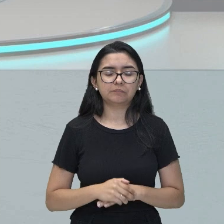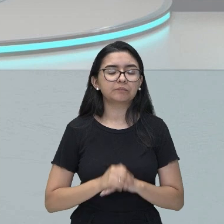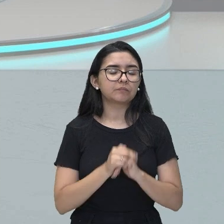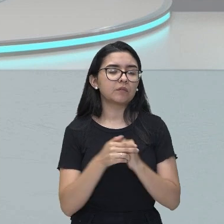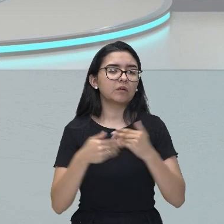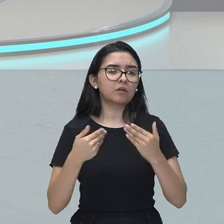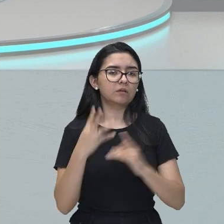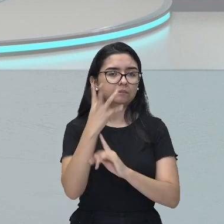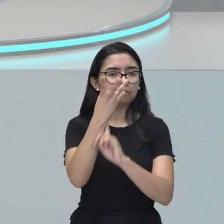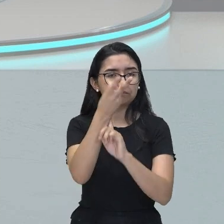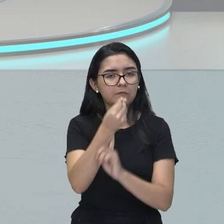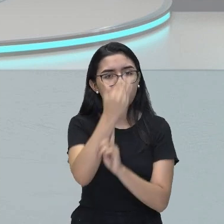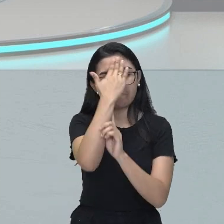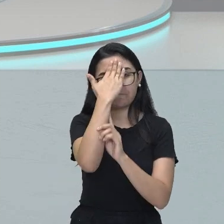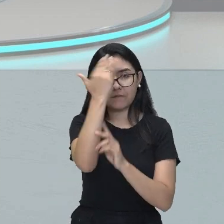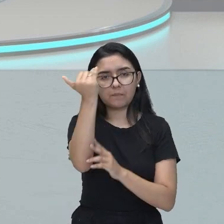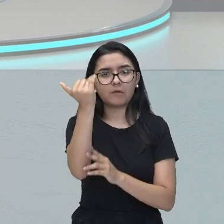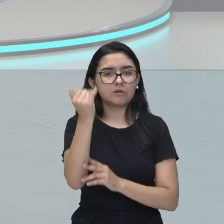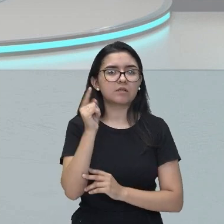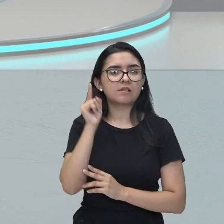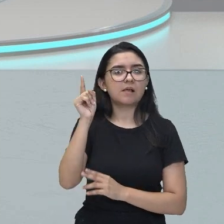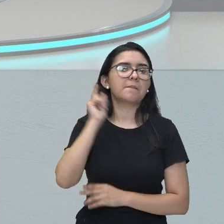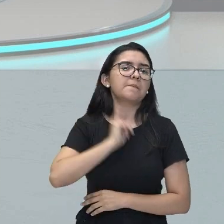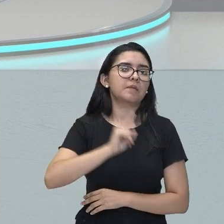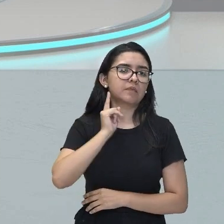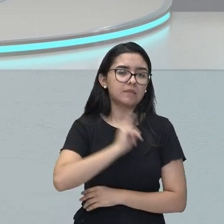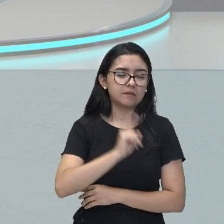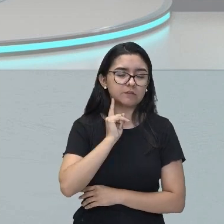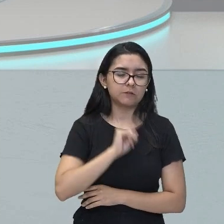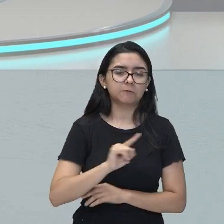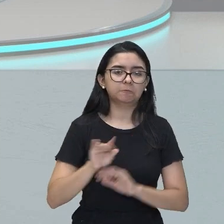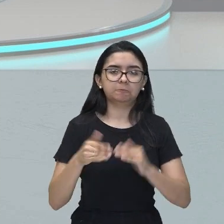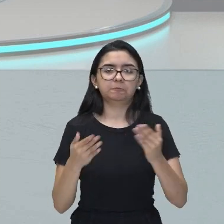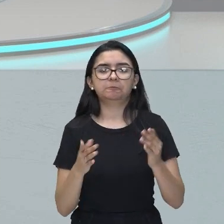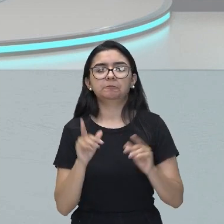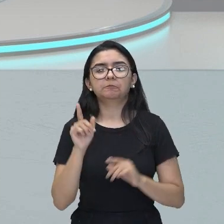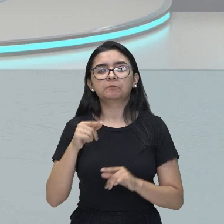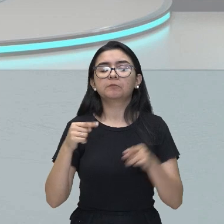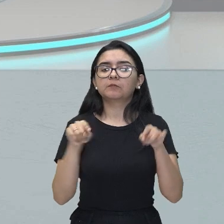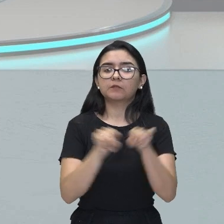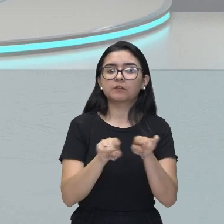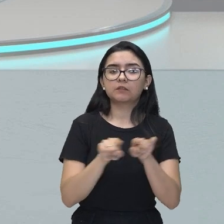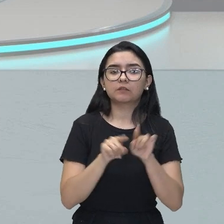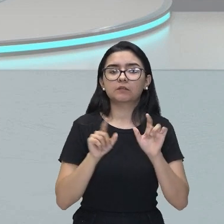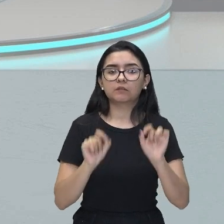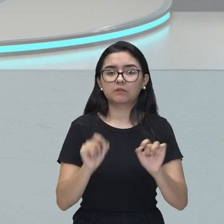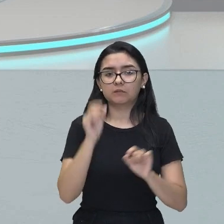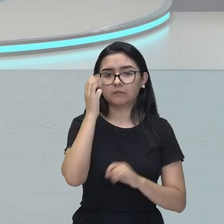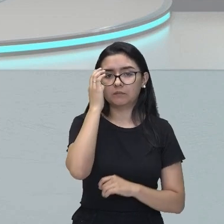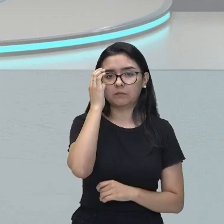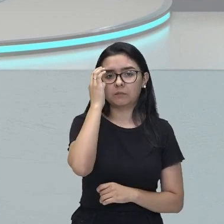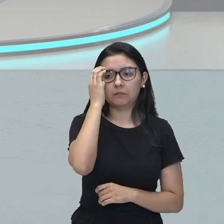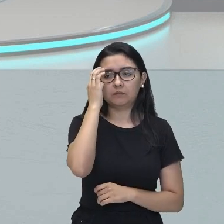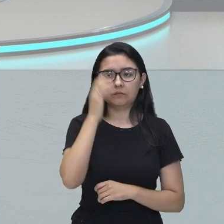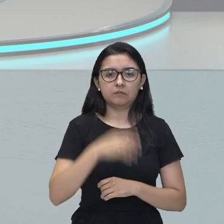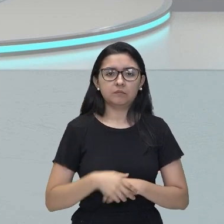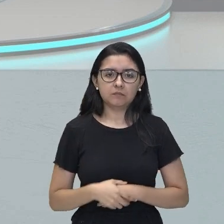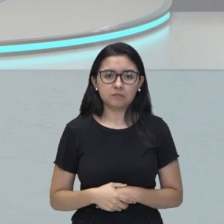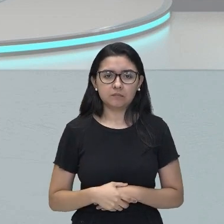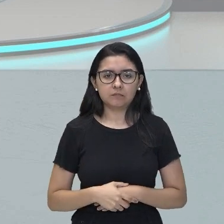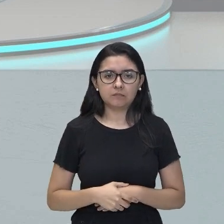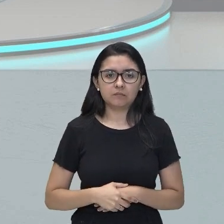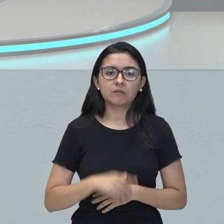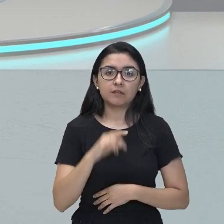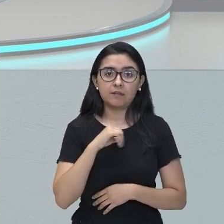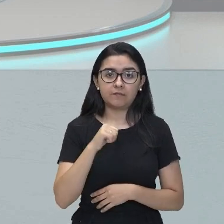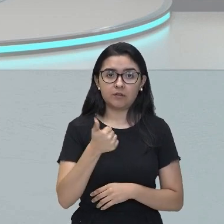dele são muito famosas lá em Minas Gerais, inclusive ele fez em tamanho normal os doze